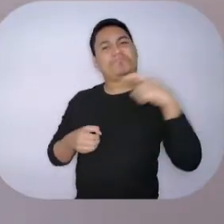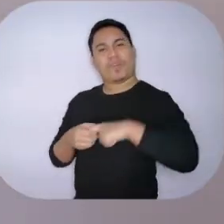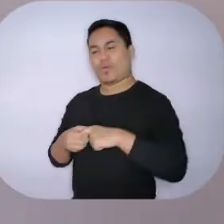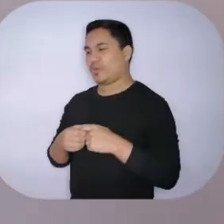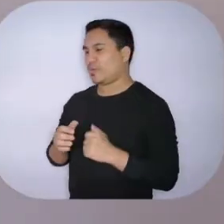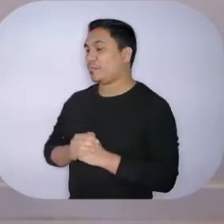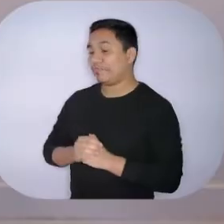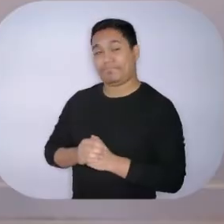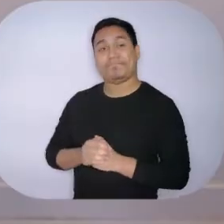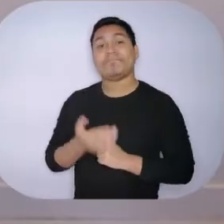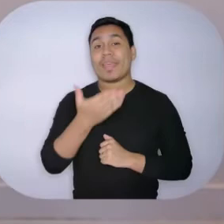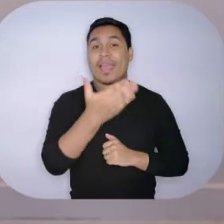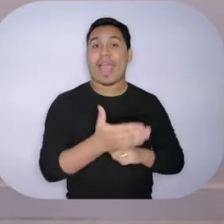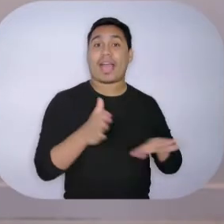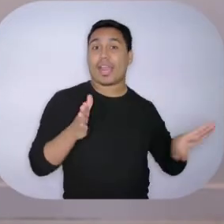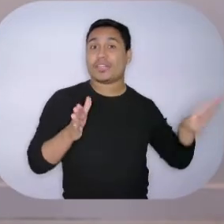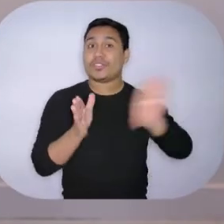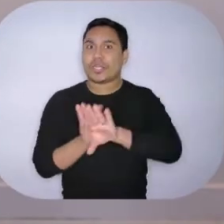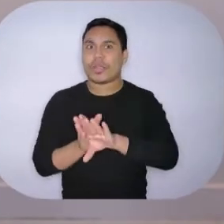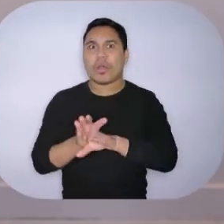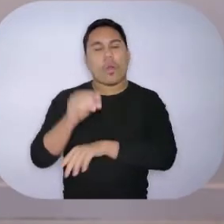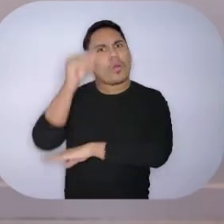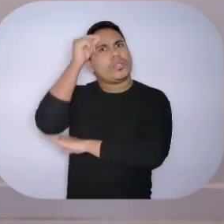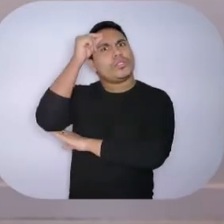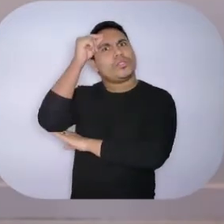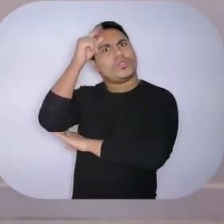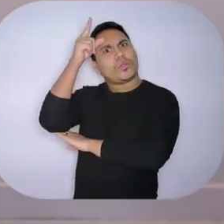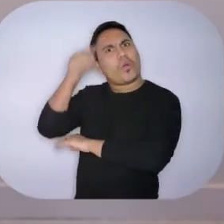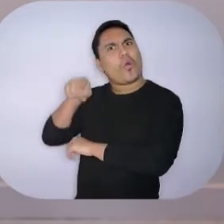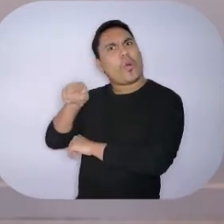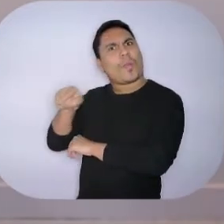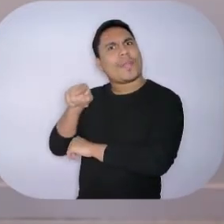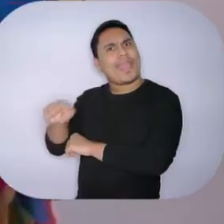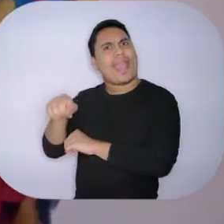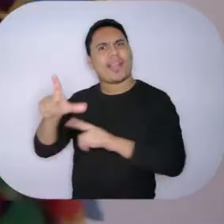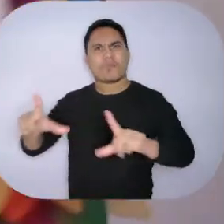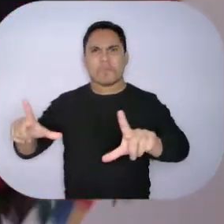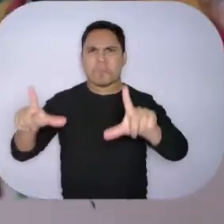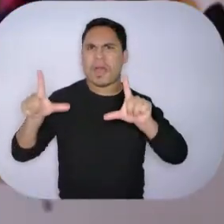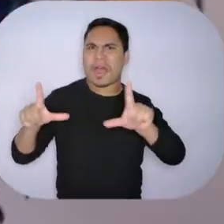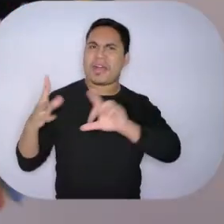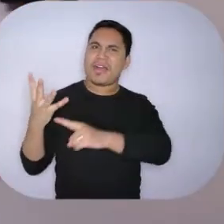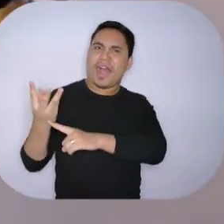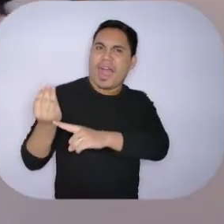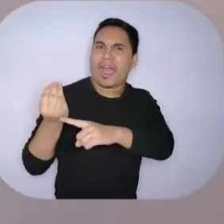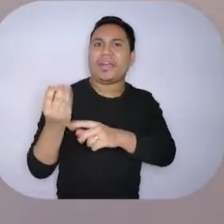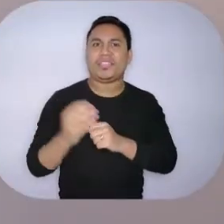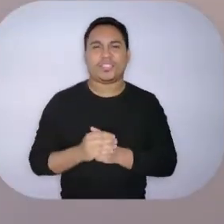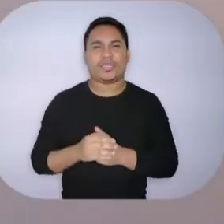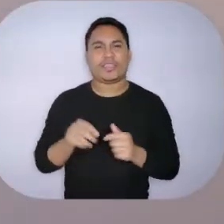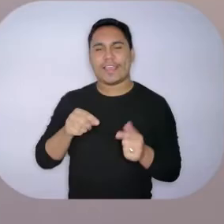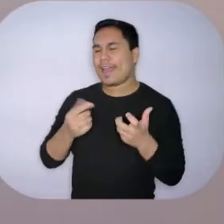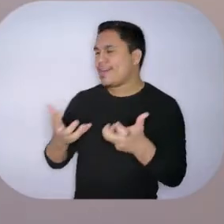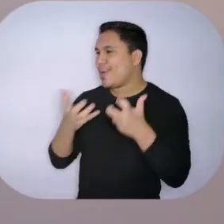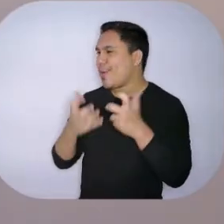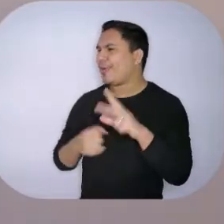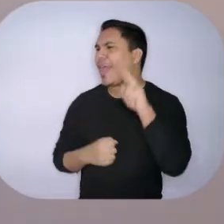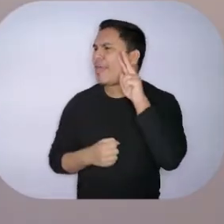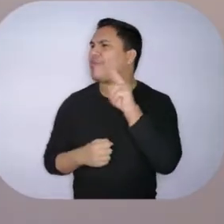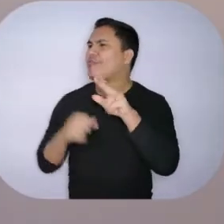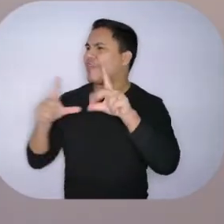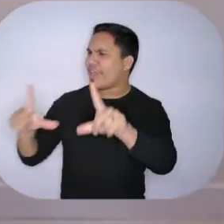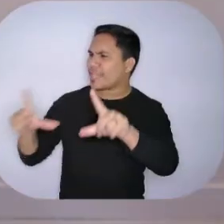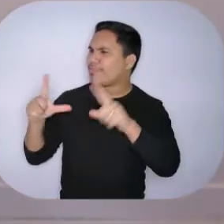Tarsila do Amaral chegou e já soube da exposição de Anitta Malfatti. Ai, eu quero ver a exposição dessa